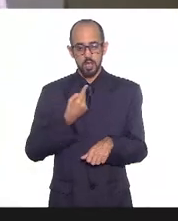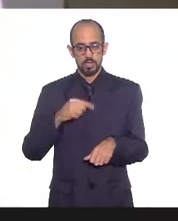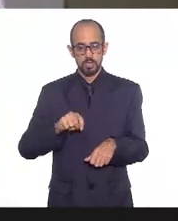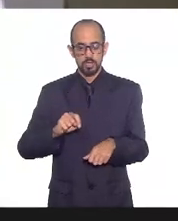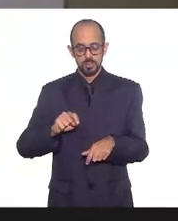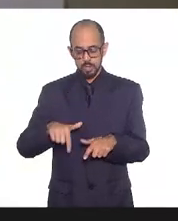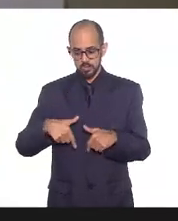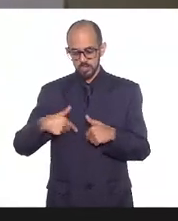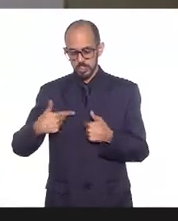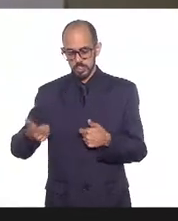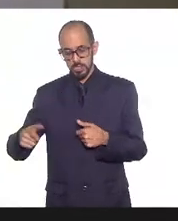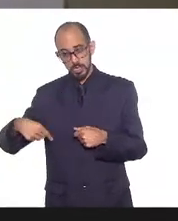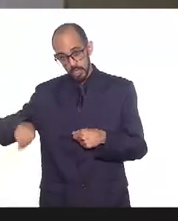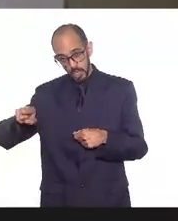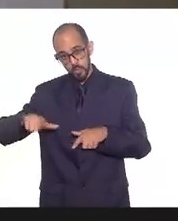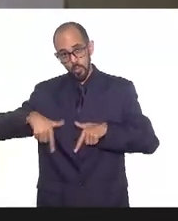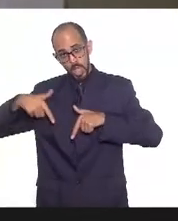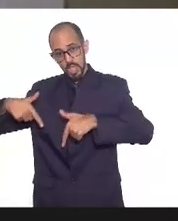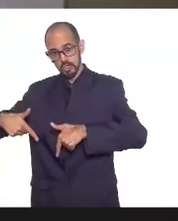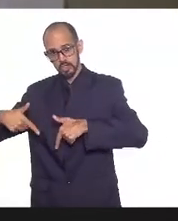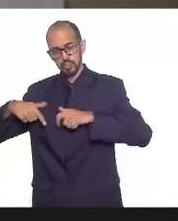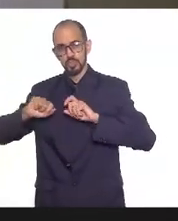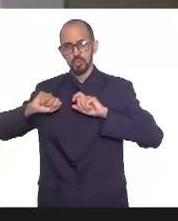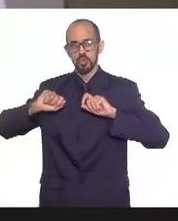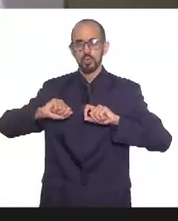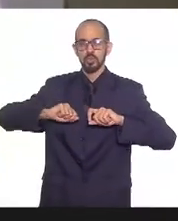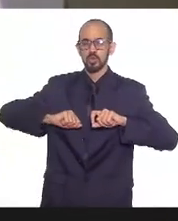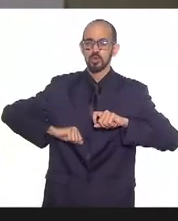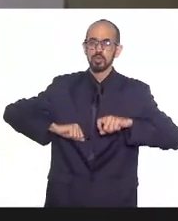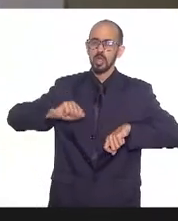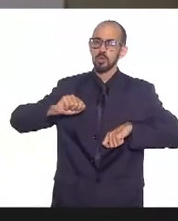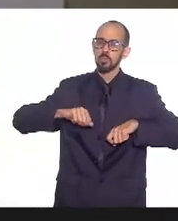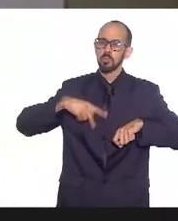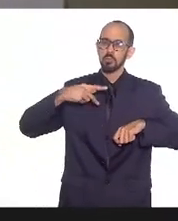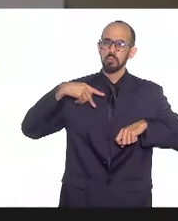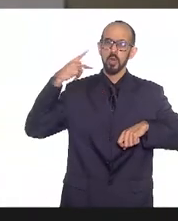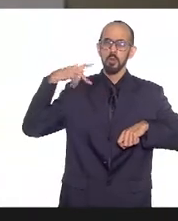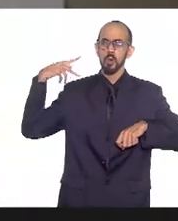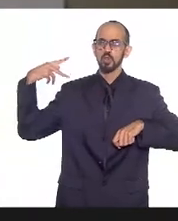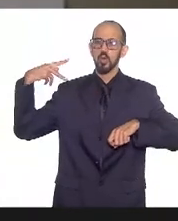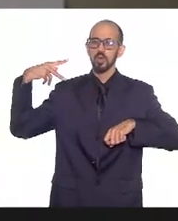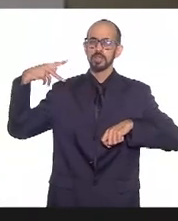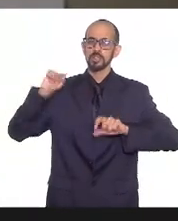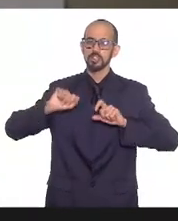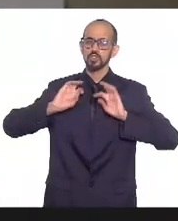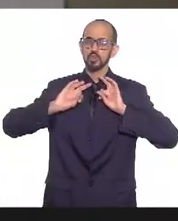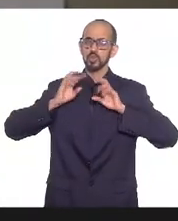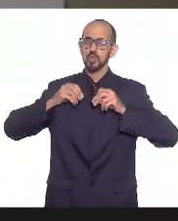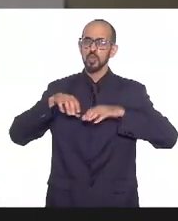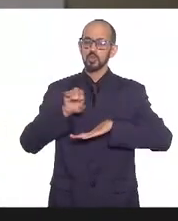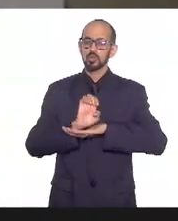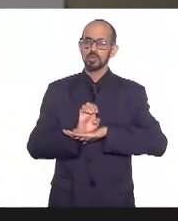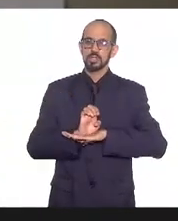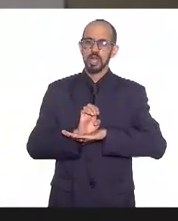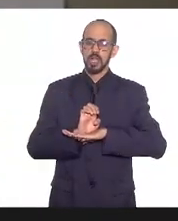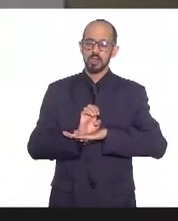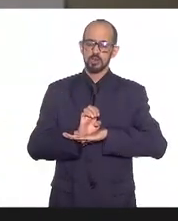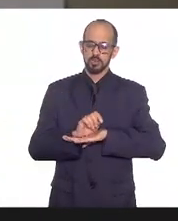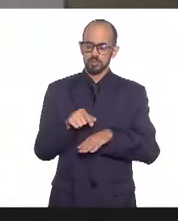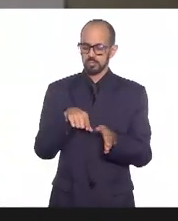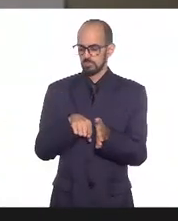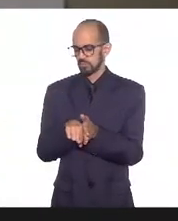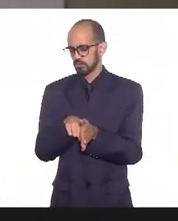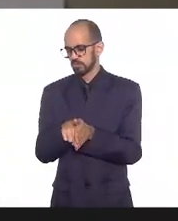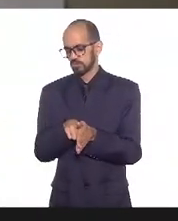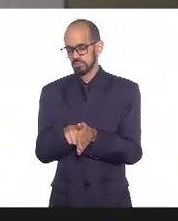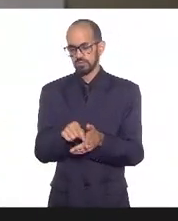proativa promotores do estado todo fazendo vistorias nos postos para ver a conformidade da vacinação e é isso